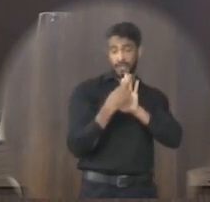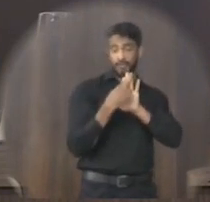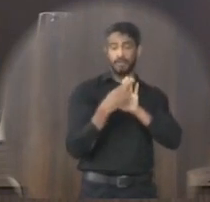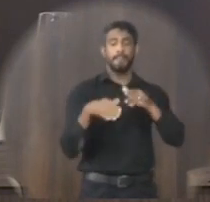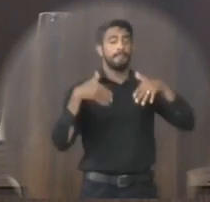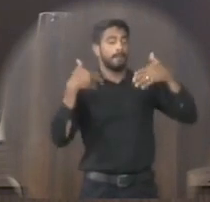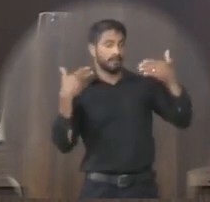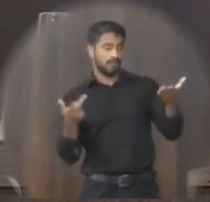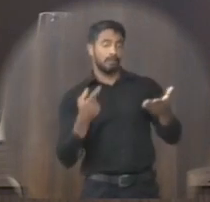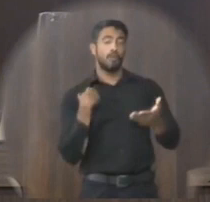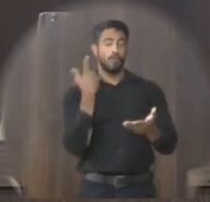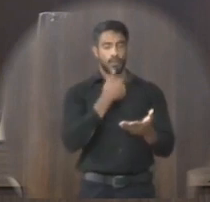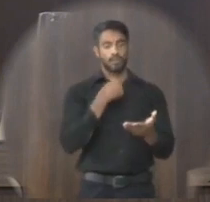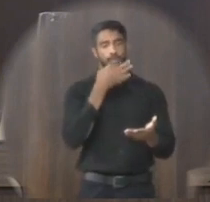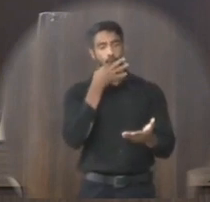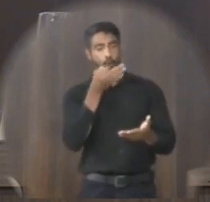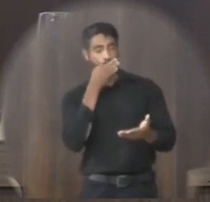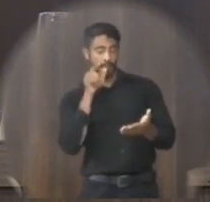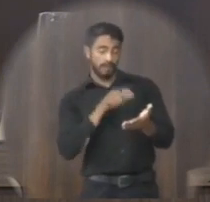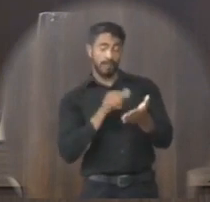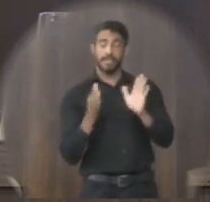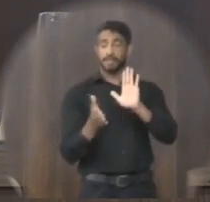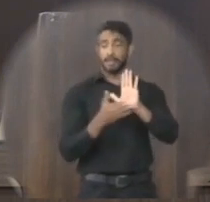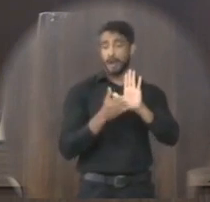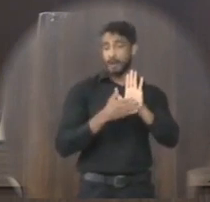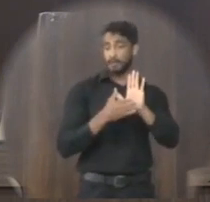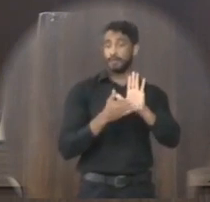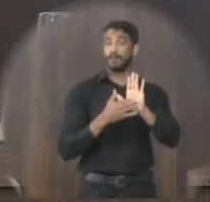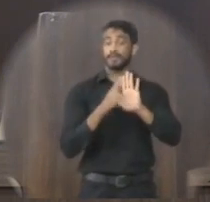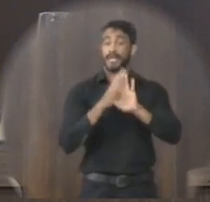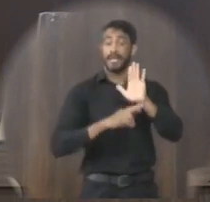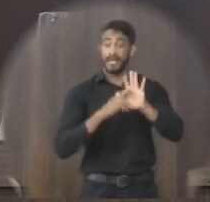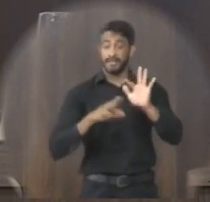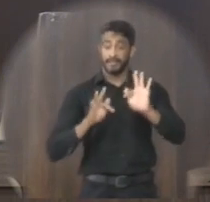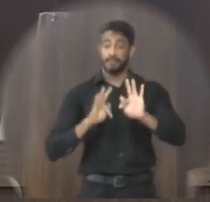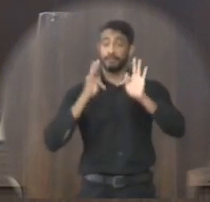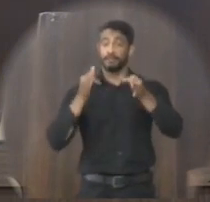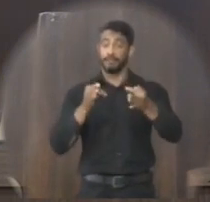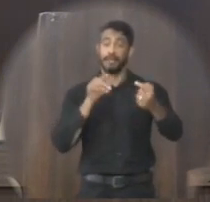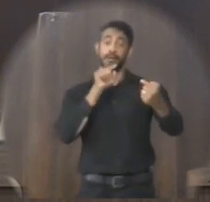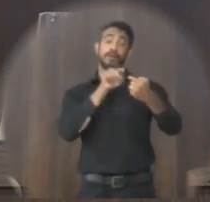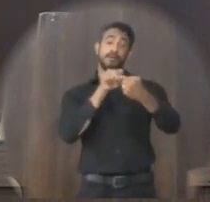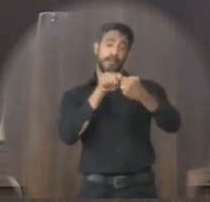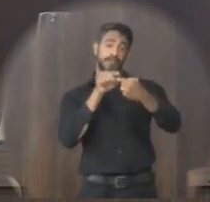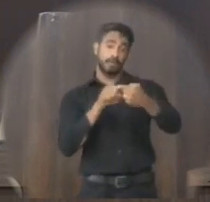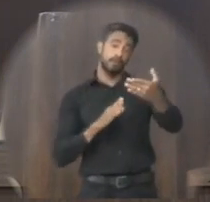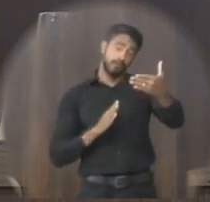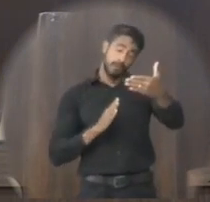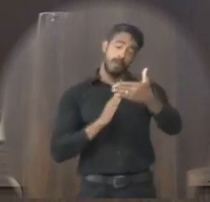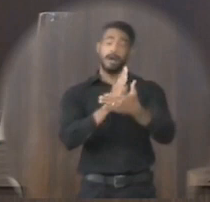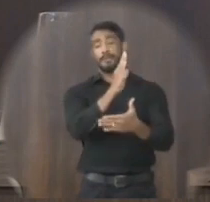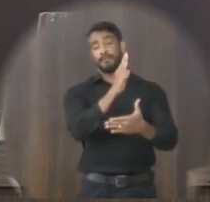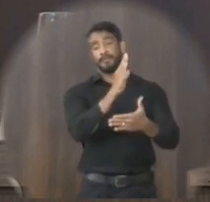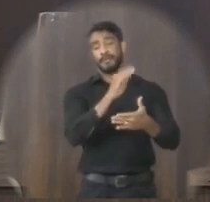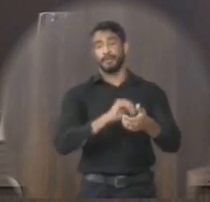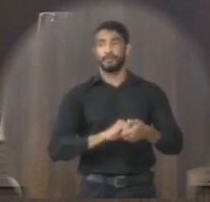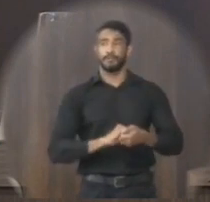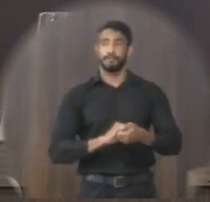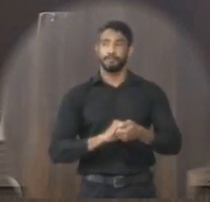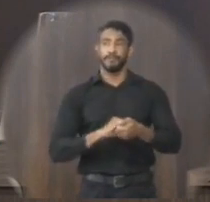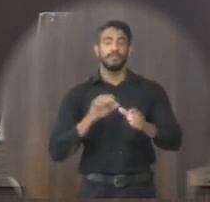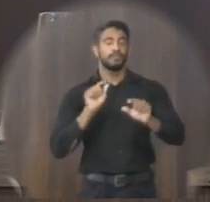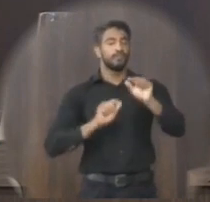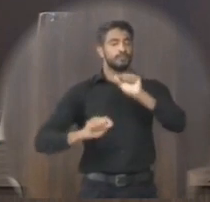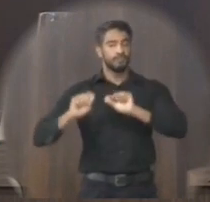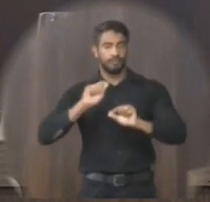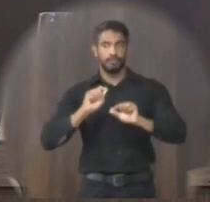Nesse passo opinamos por se dar a proposição a seguinte redação final que está de acordo com o aprovado a